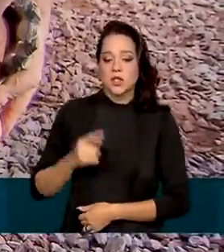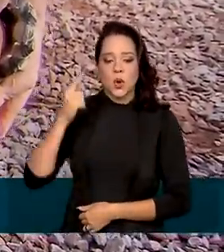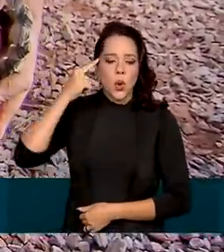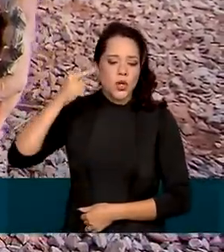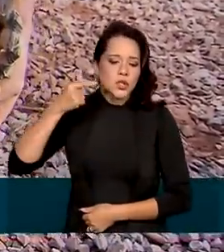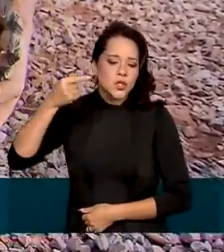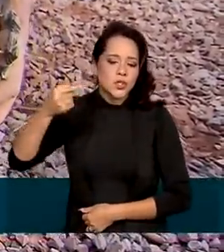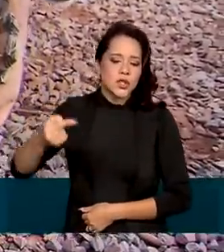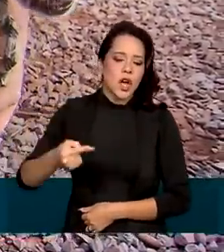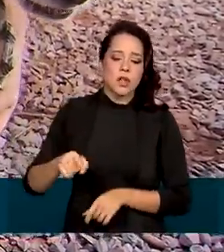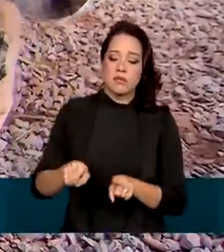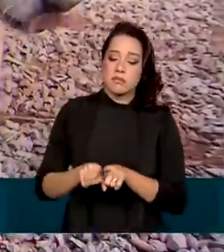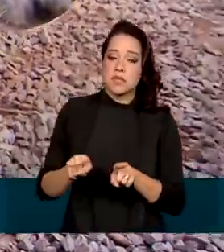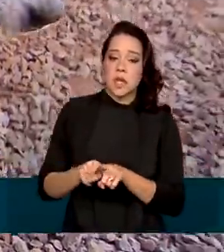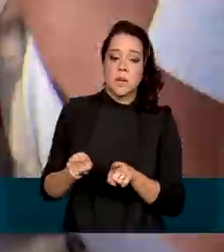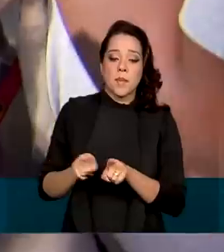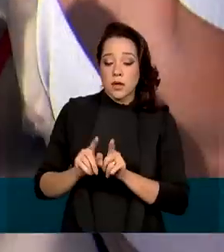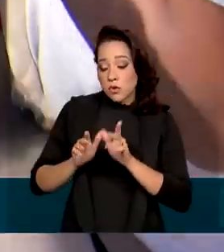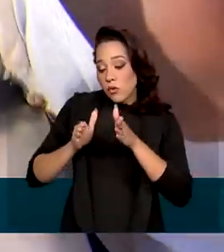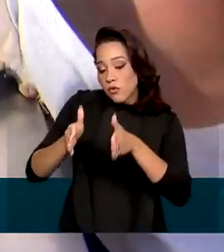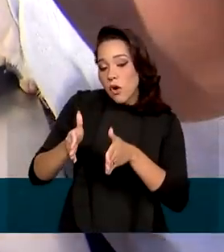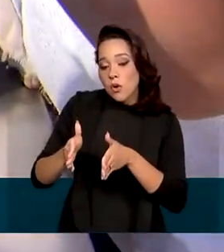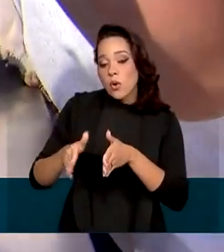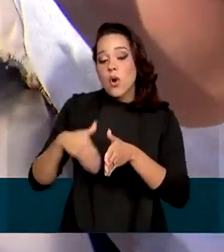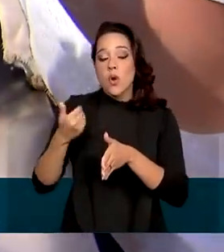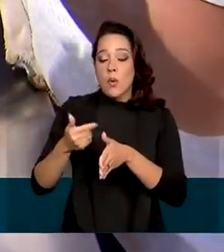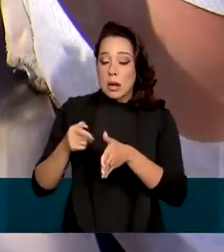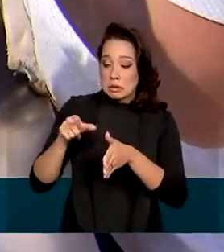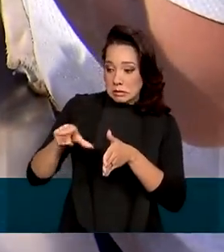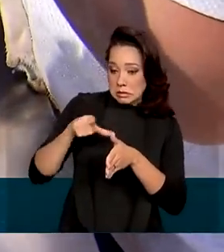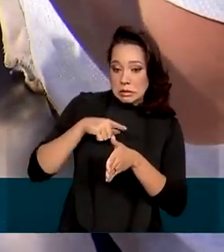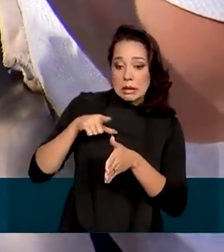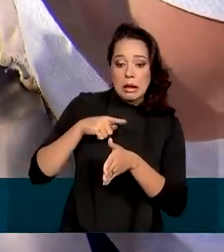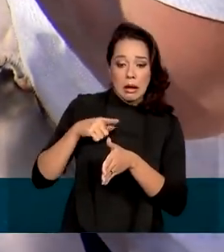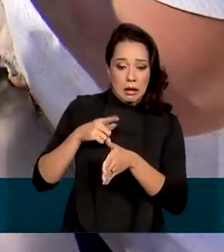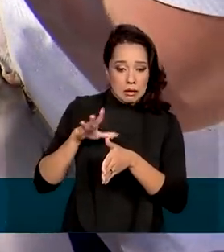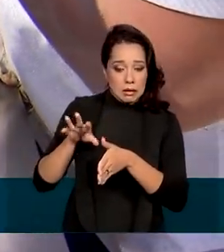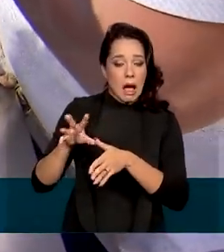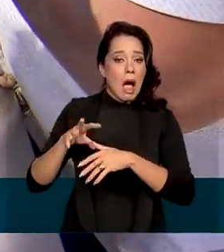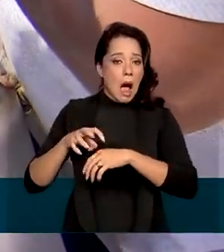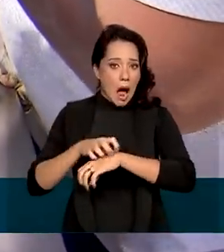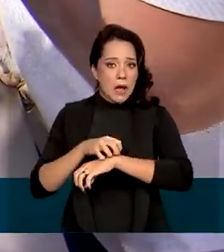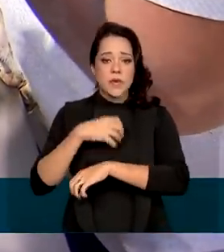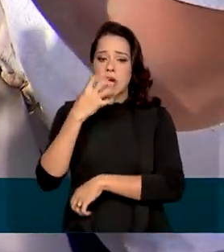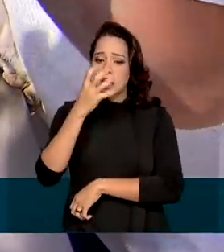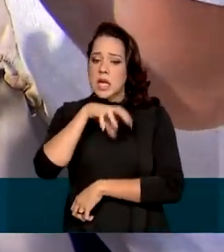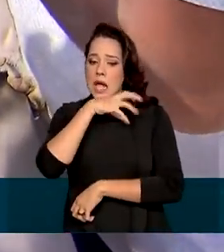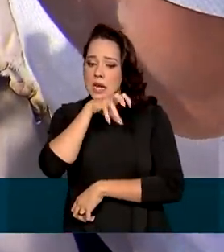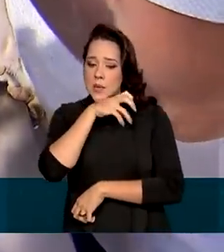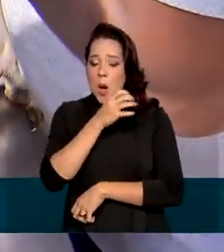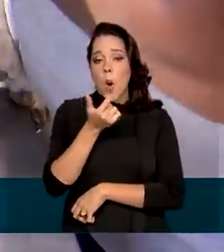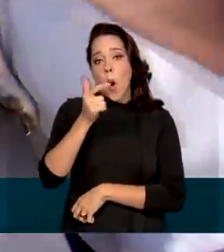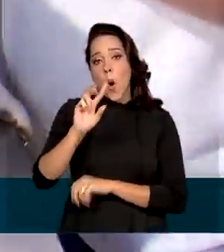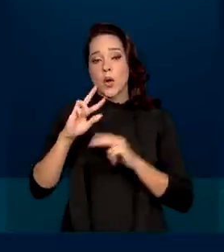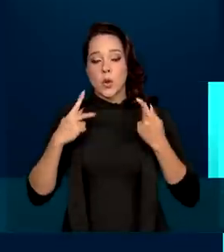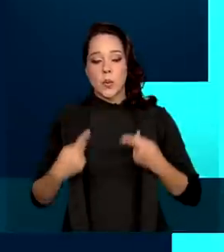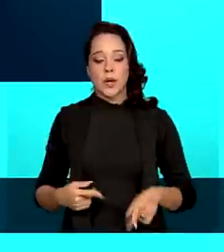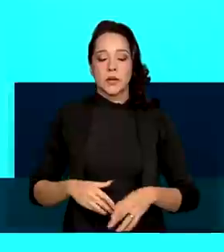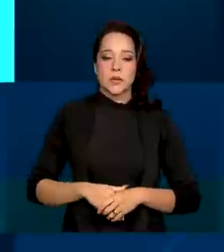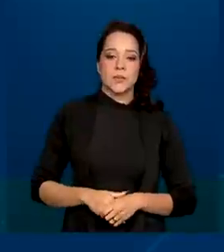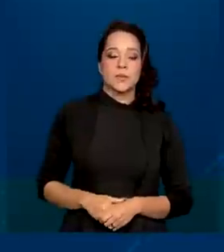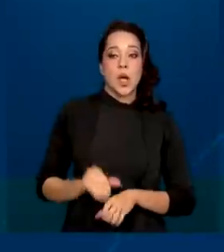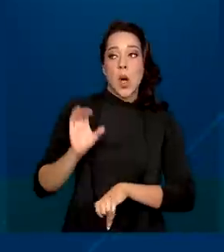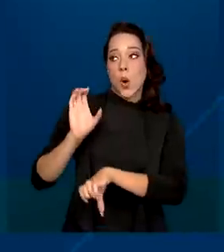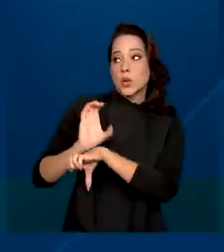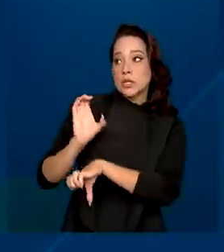rotina e nos bloqueios de foco, que é quando há registros de casos de raiva em animais e ou em humanos. Os